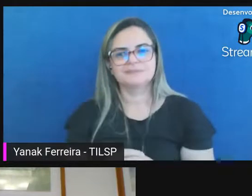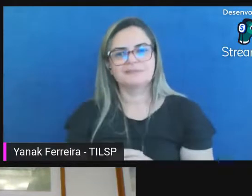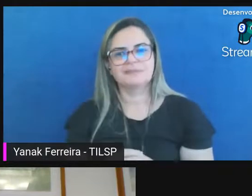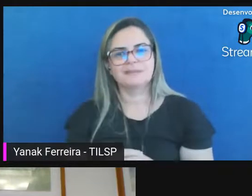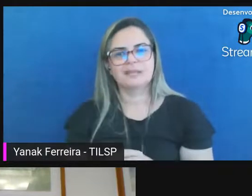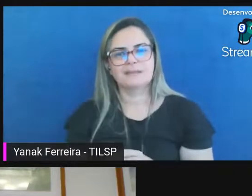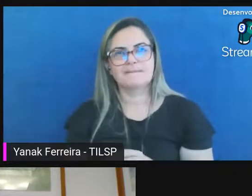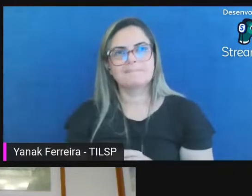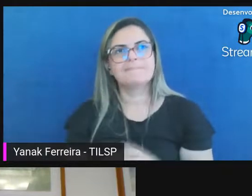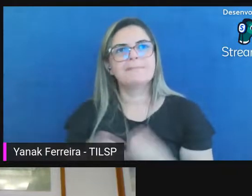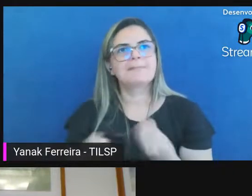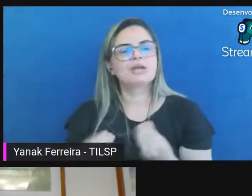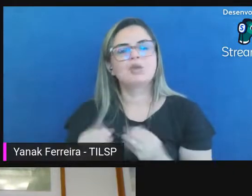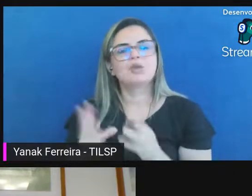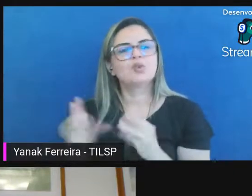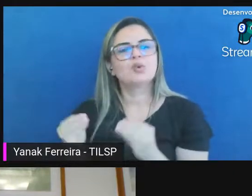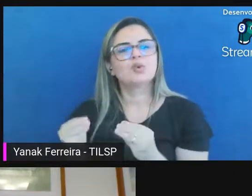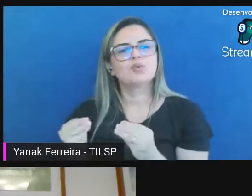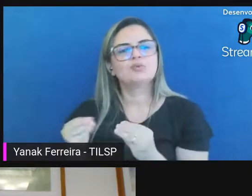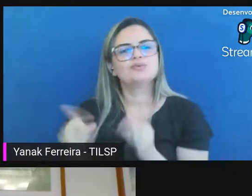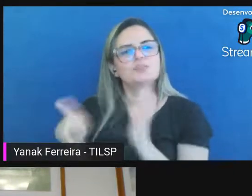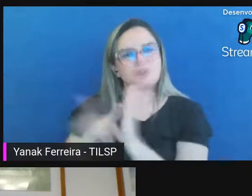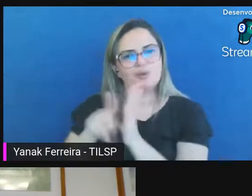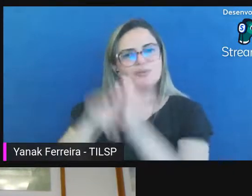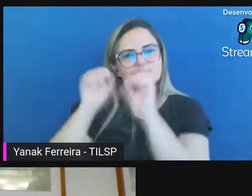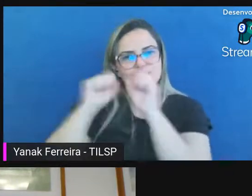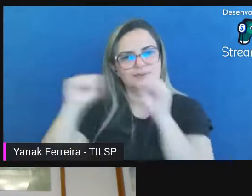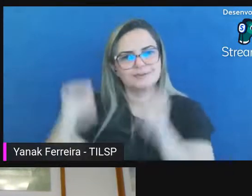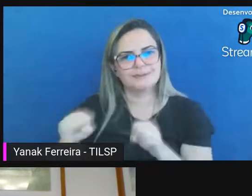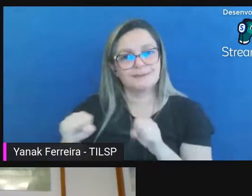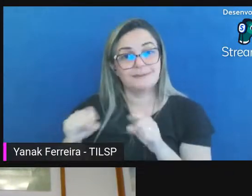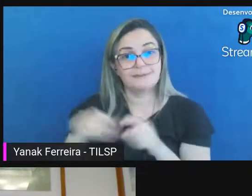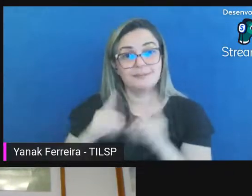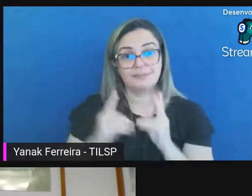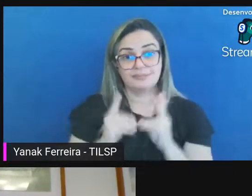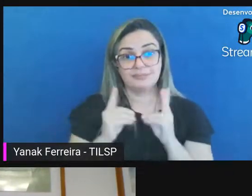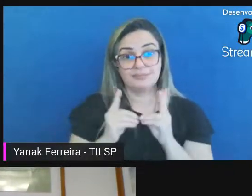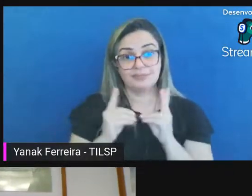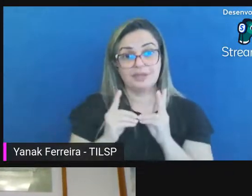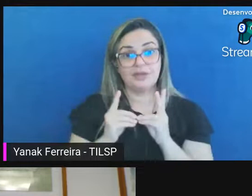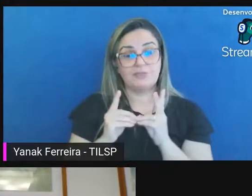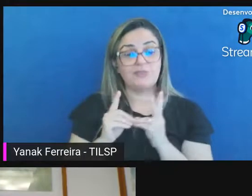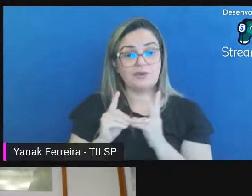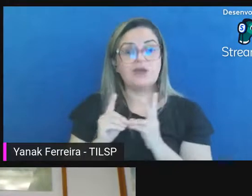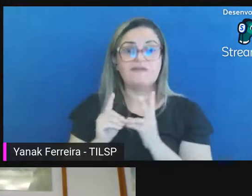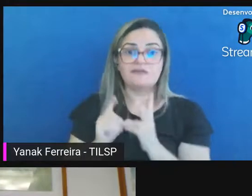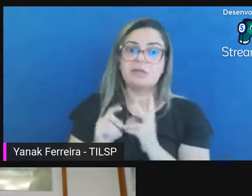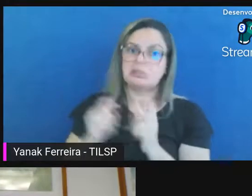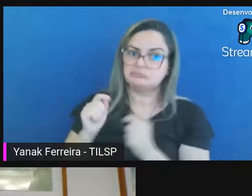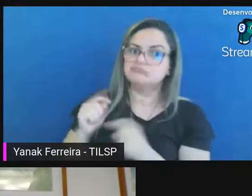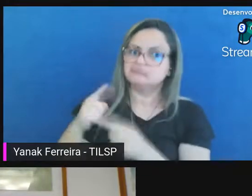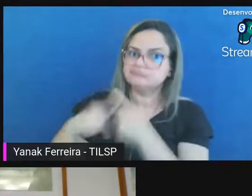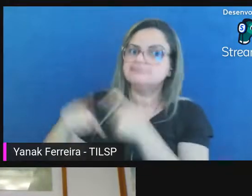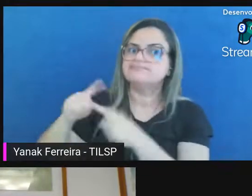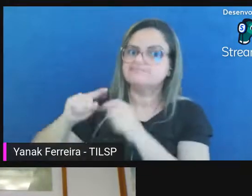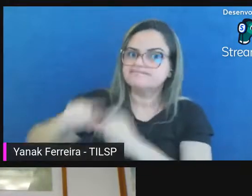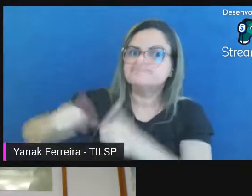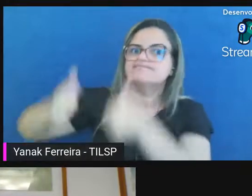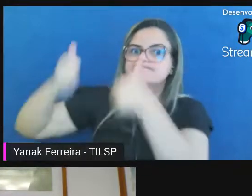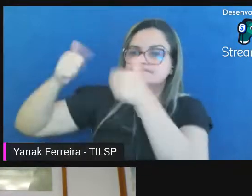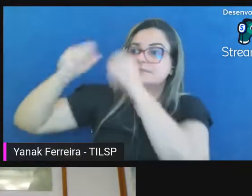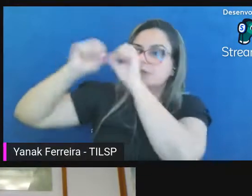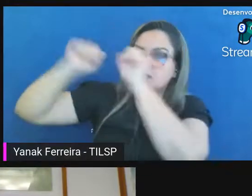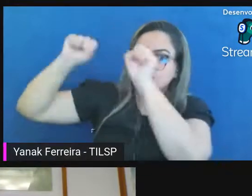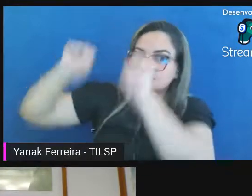esses requisitos aos sistemas a UFRN ela está bastante avançada em relação a sistemas e